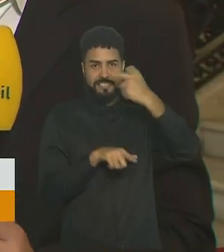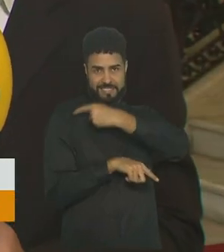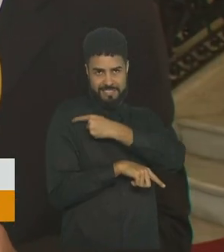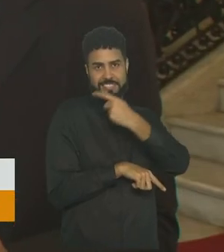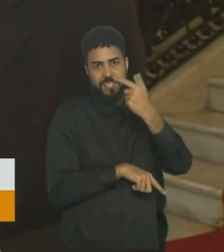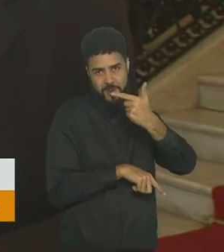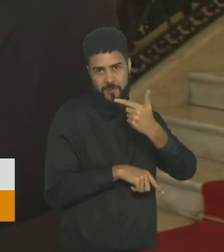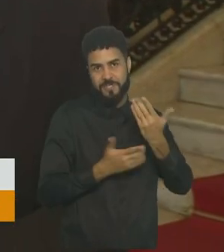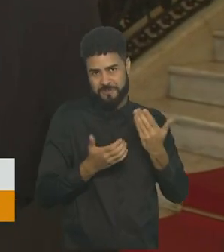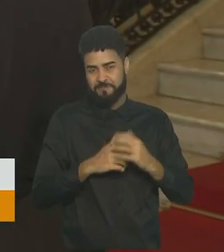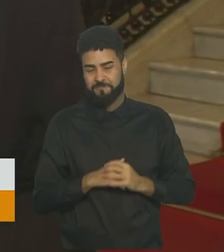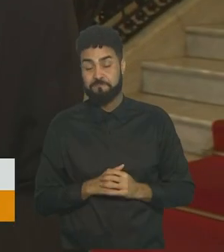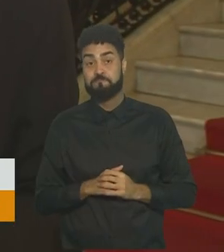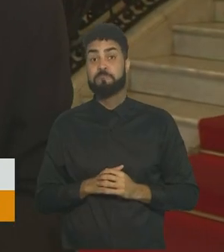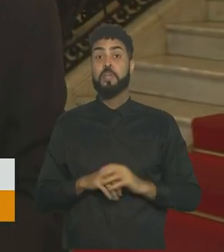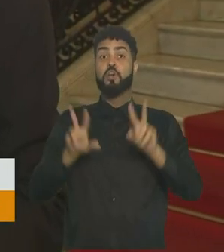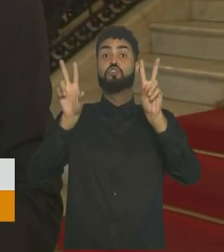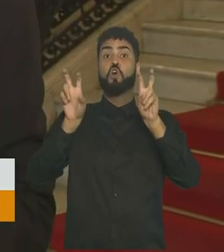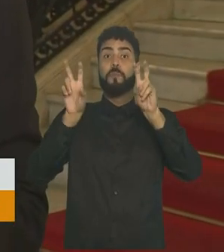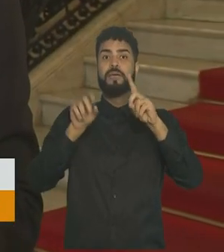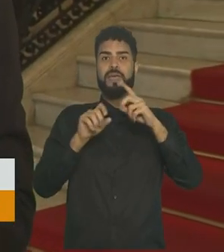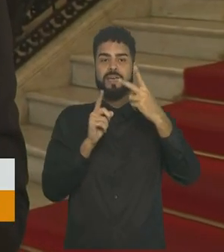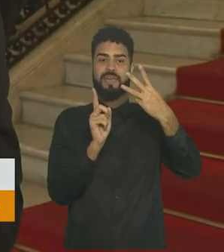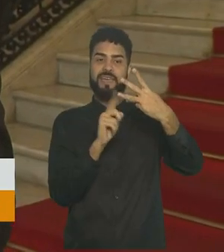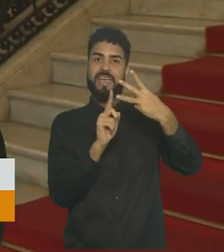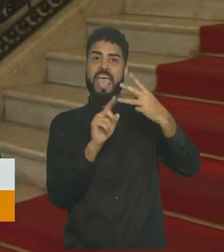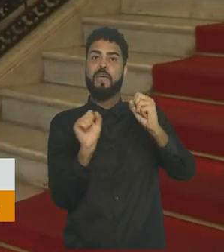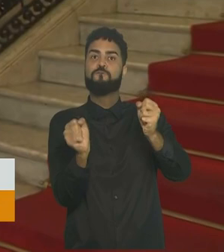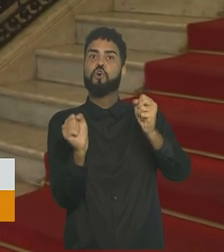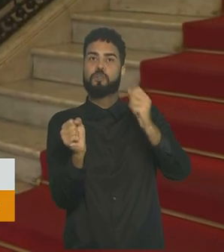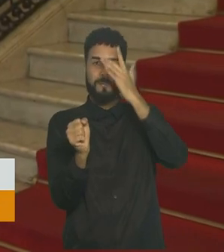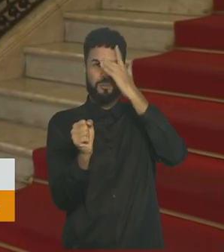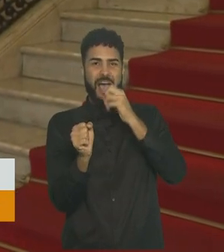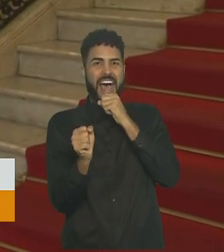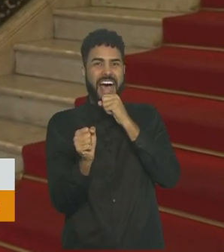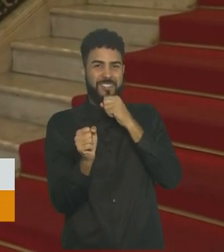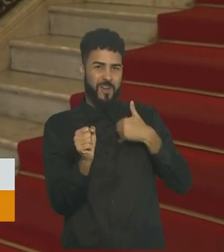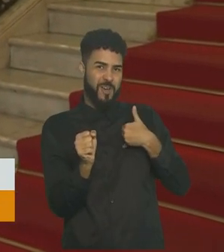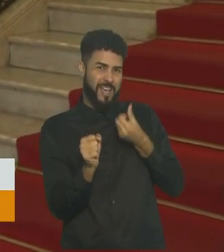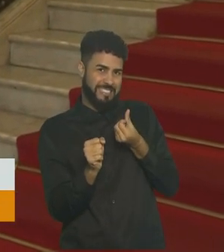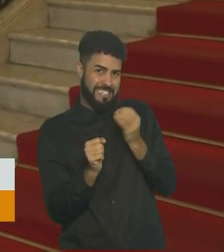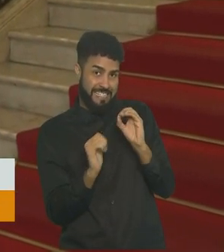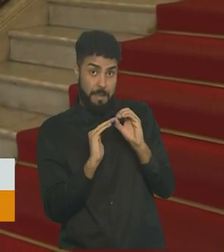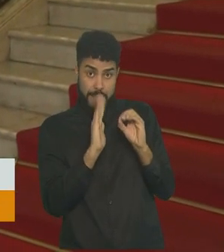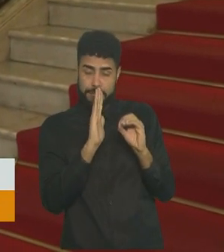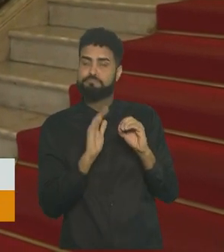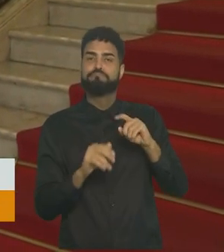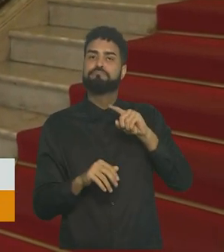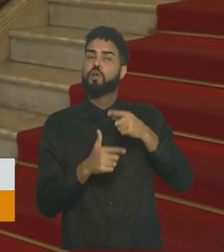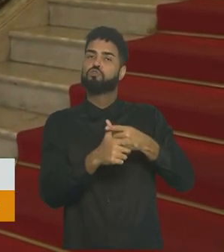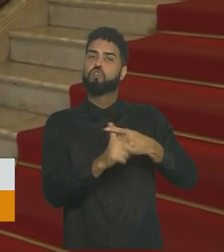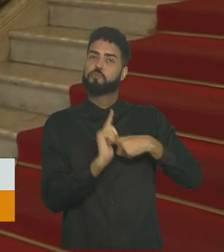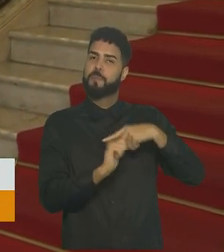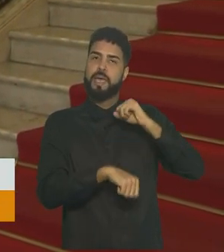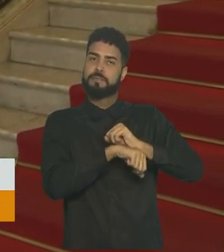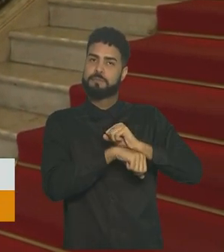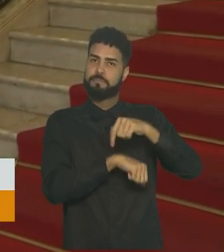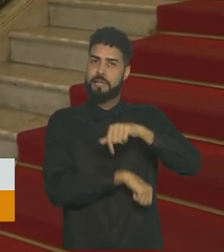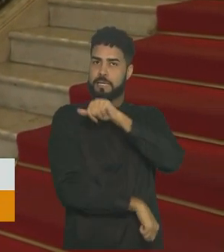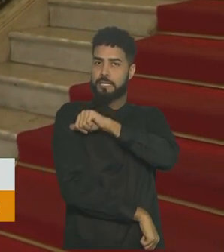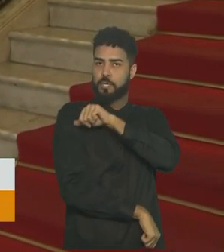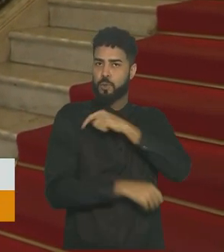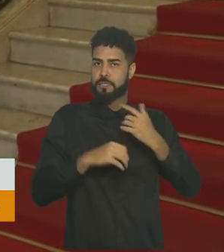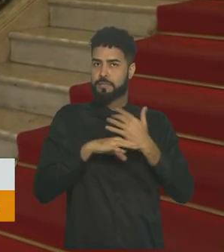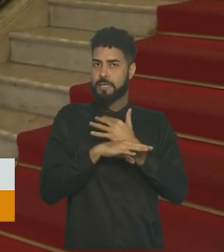segunda dose. Em relação à dose de reforço para idosos com mais de 60 anos de idade, ela está suspensa aqui na cidade do Rio de Janeiro